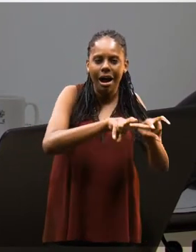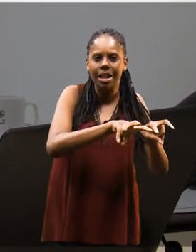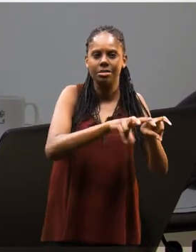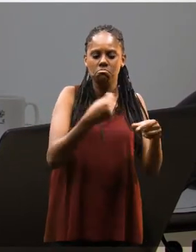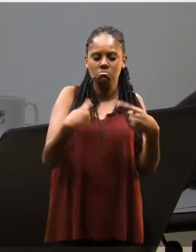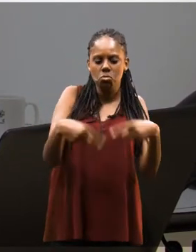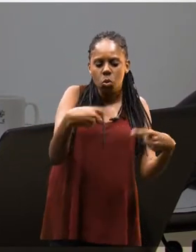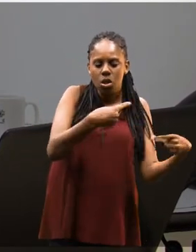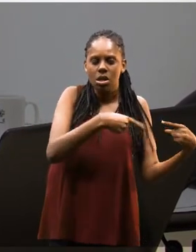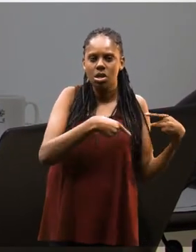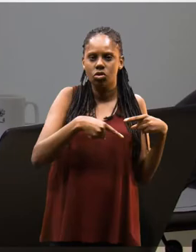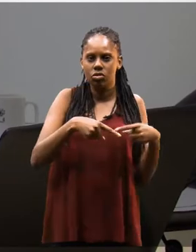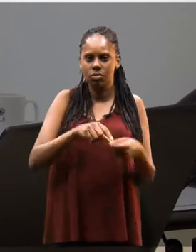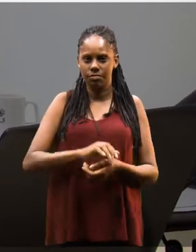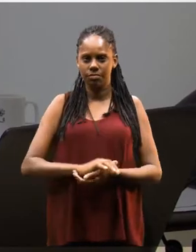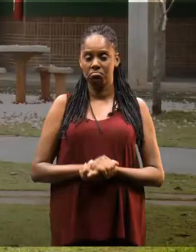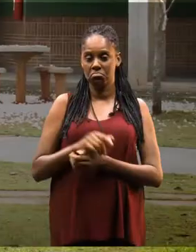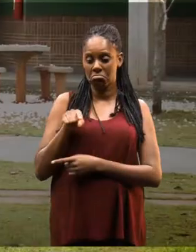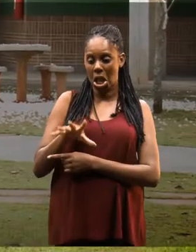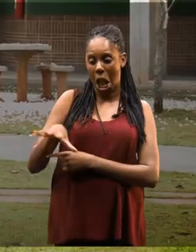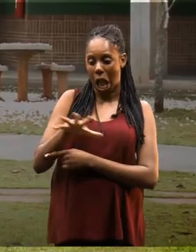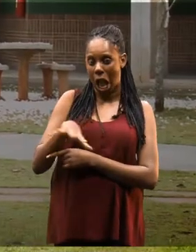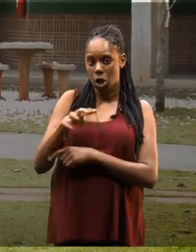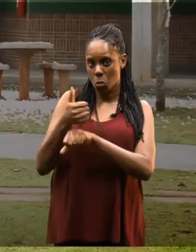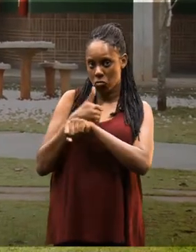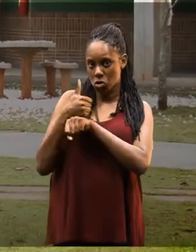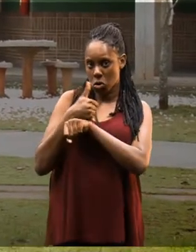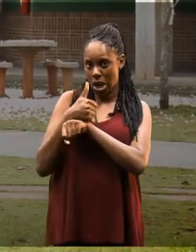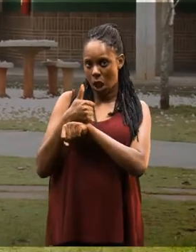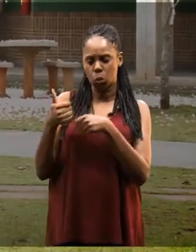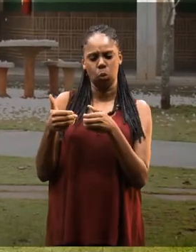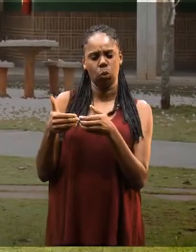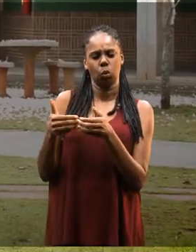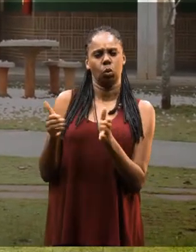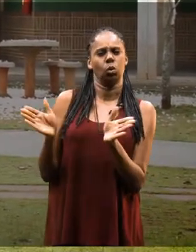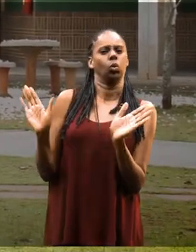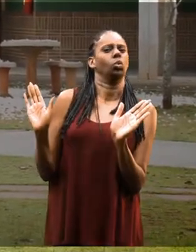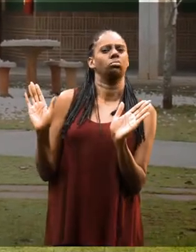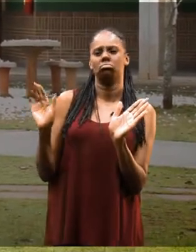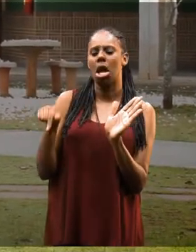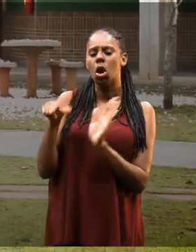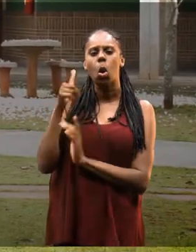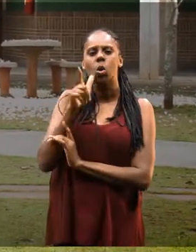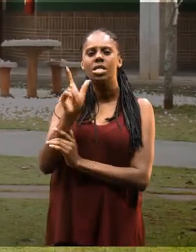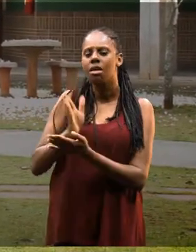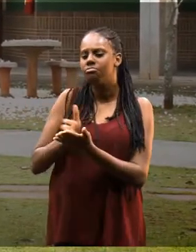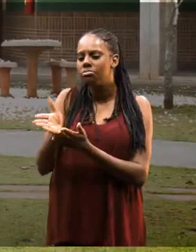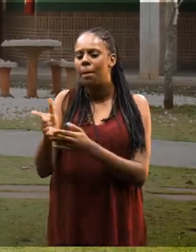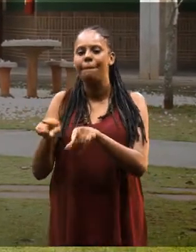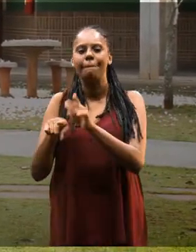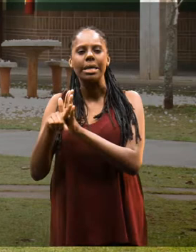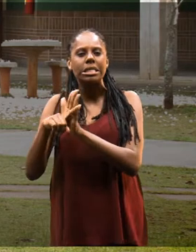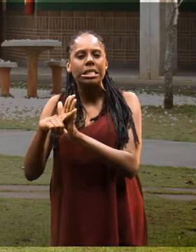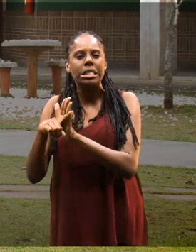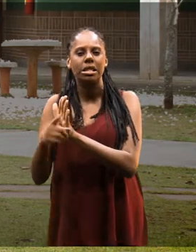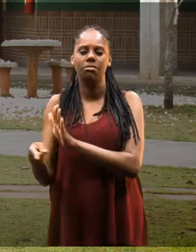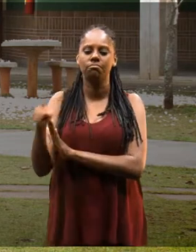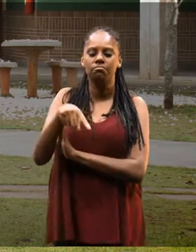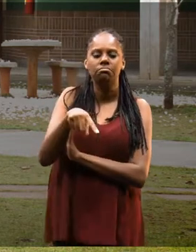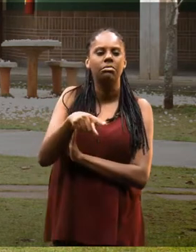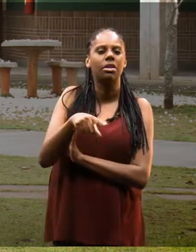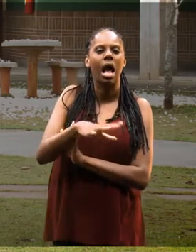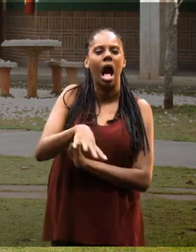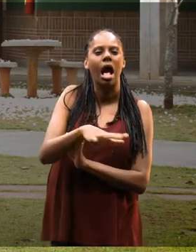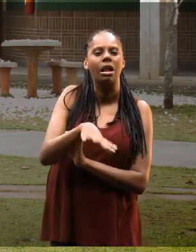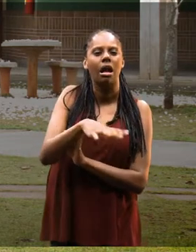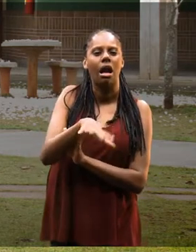de análise de políticas. A área do economista é muito abrangente. Ele consegue tanto ir para cada área de pesquisa, na área